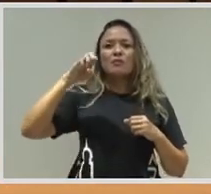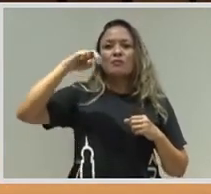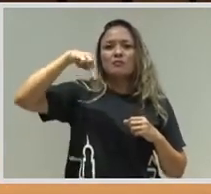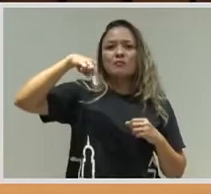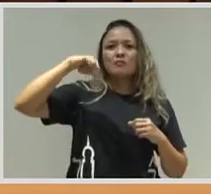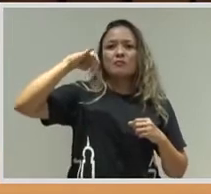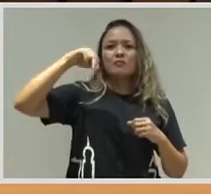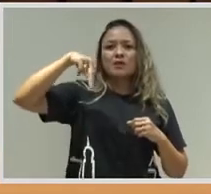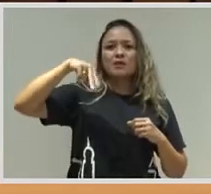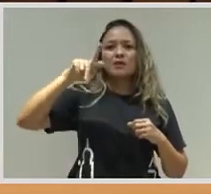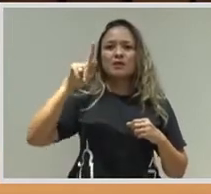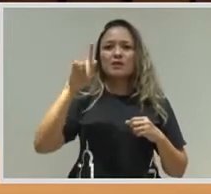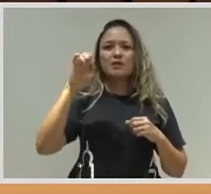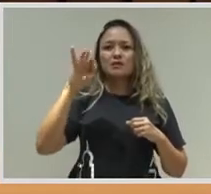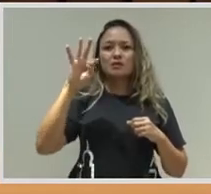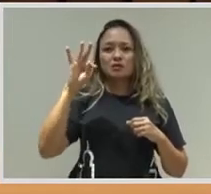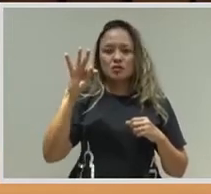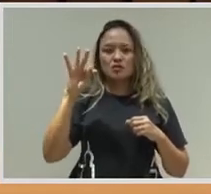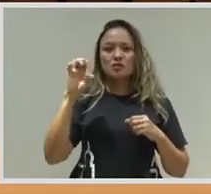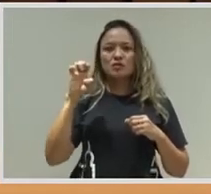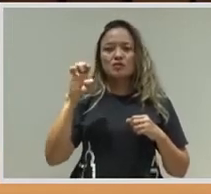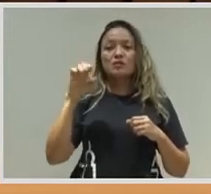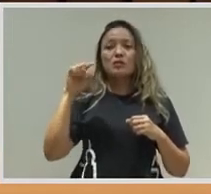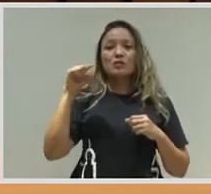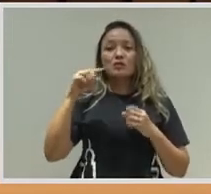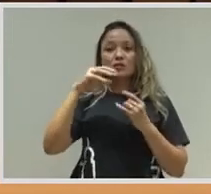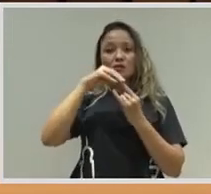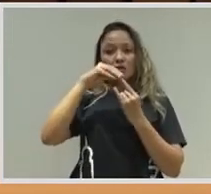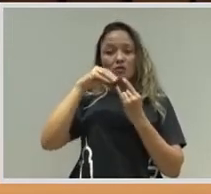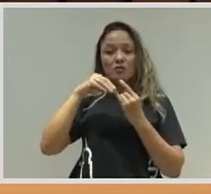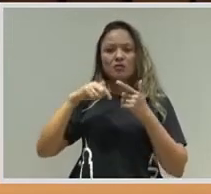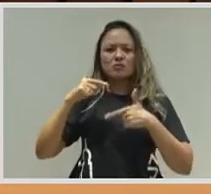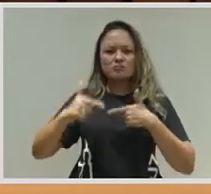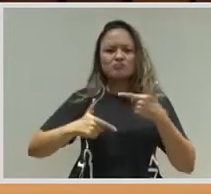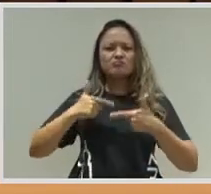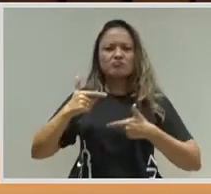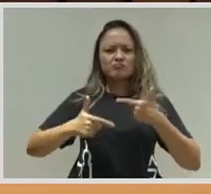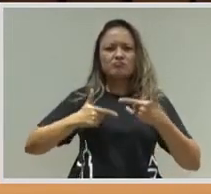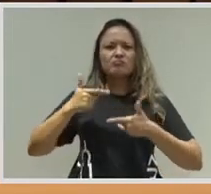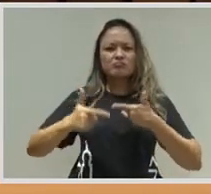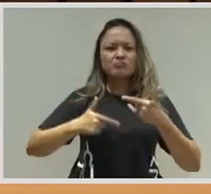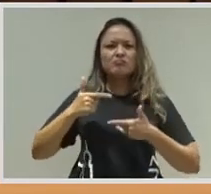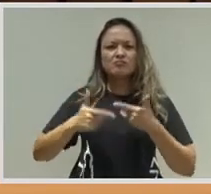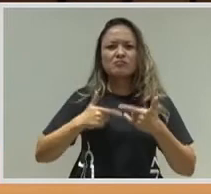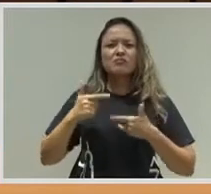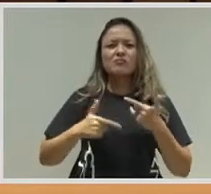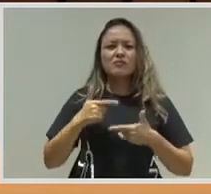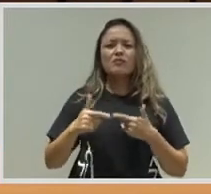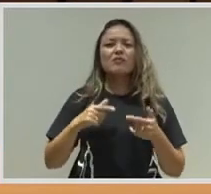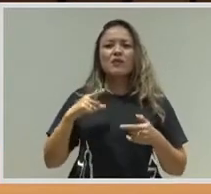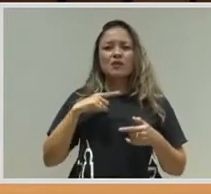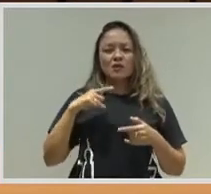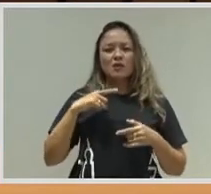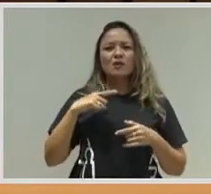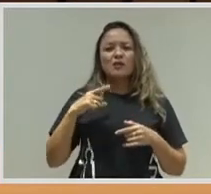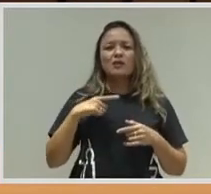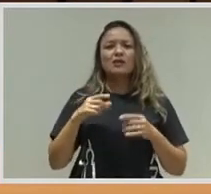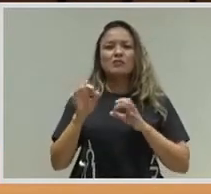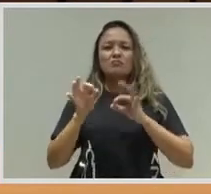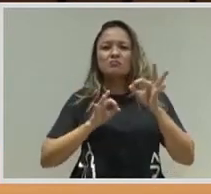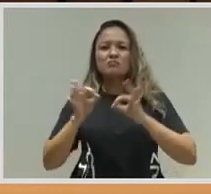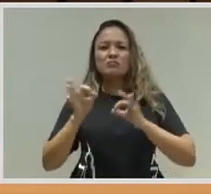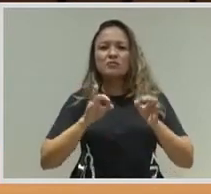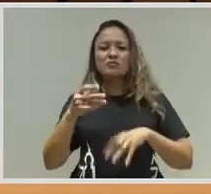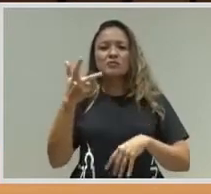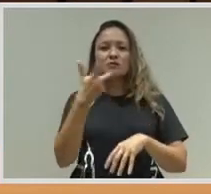da própria incorporação da tecnologia, através do acordo com a Merriê, da vacina